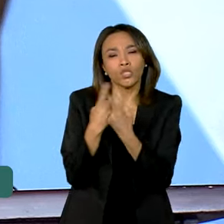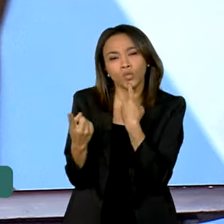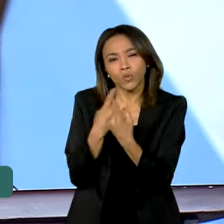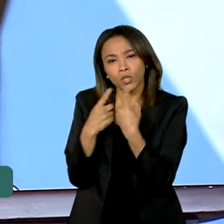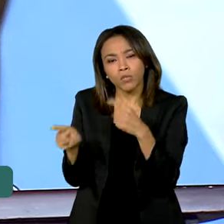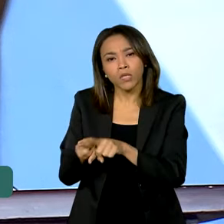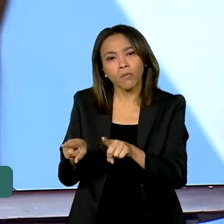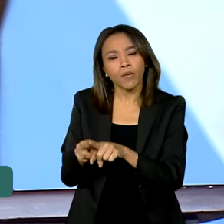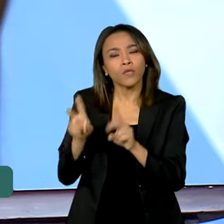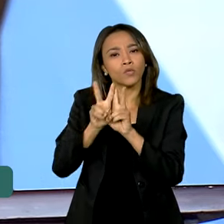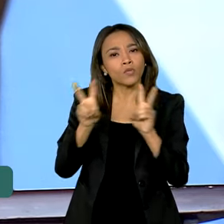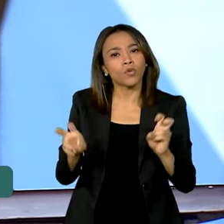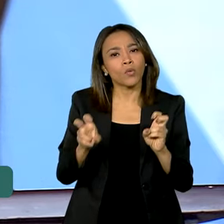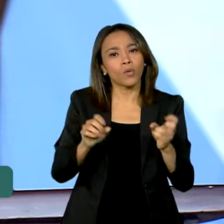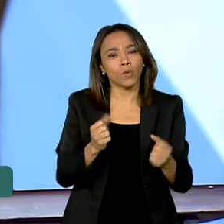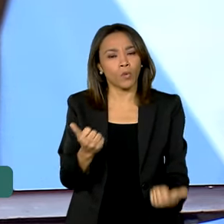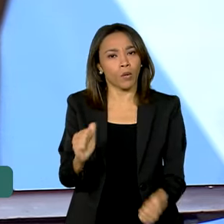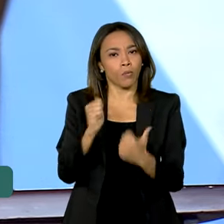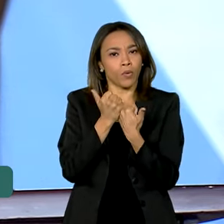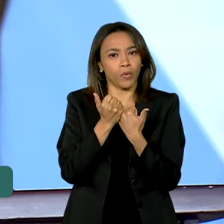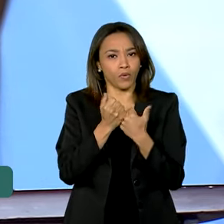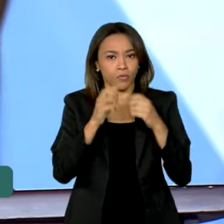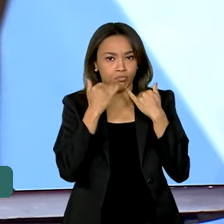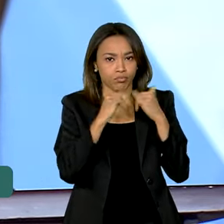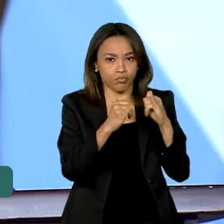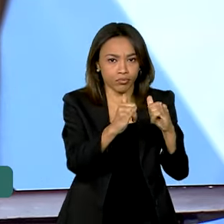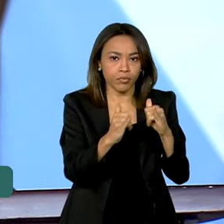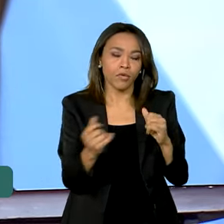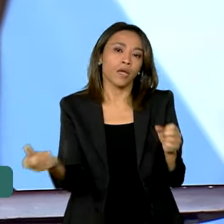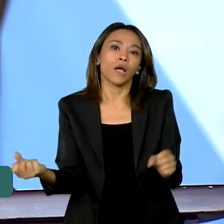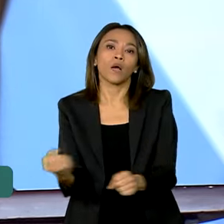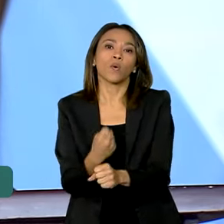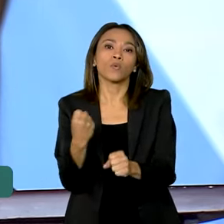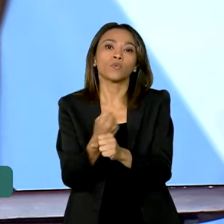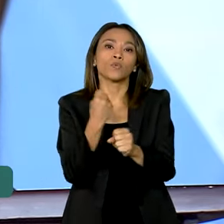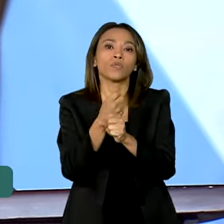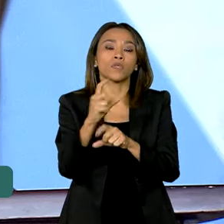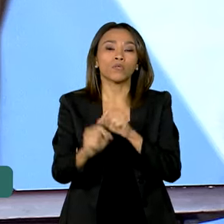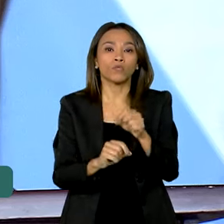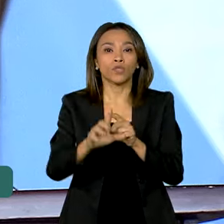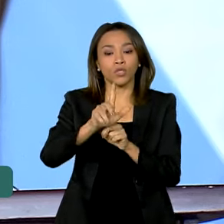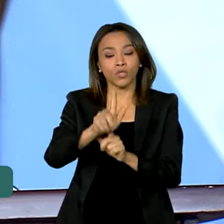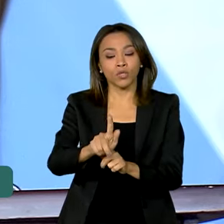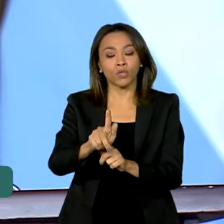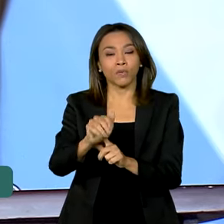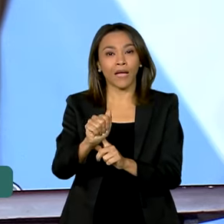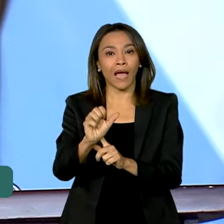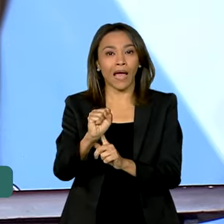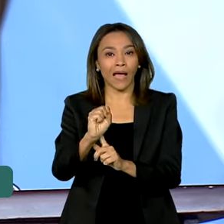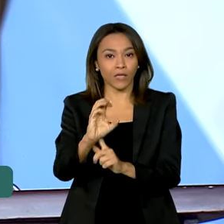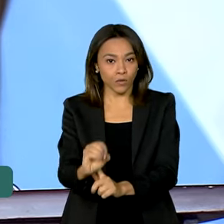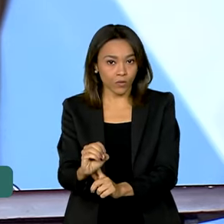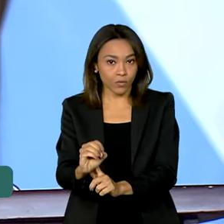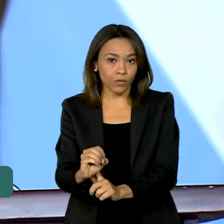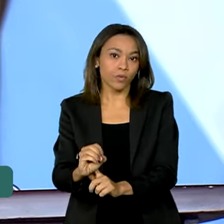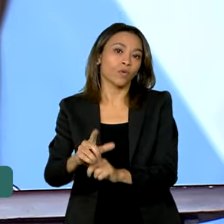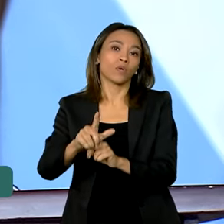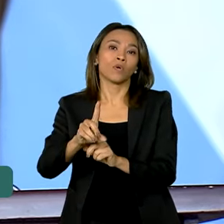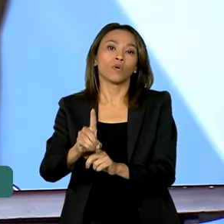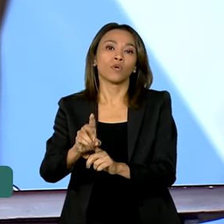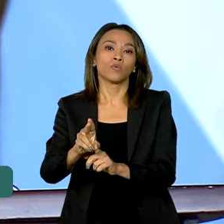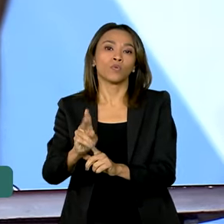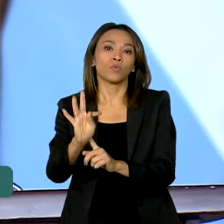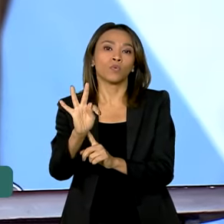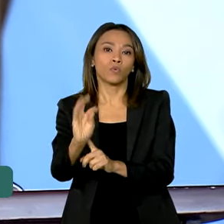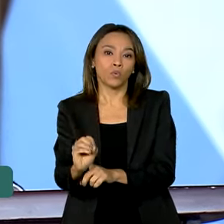de cooperação energética, como a construção do gasoduto a partir de vaca muerta na província de Neuquén,